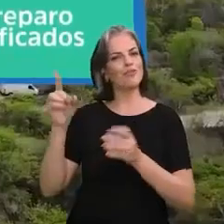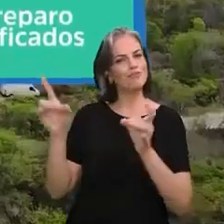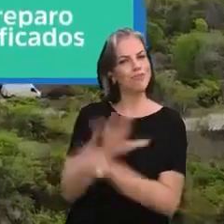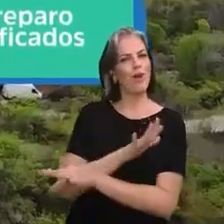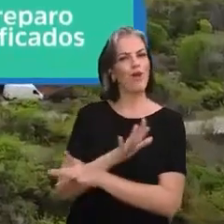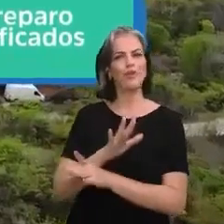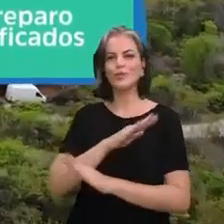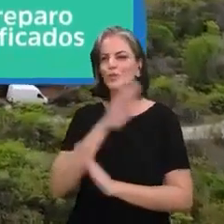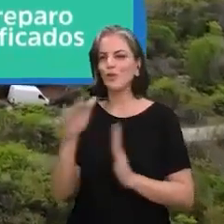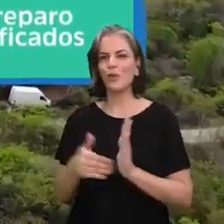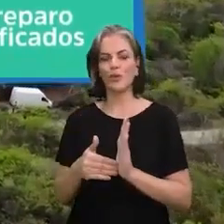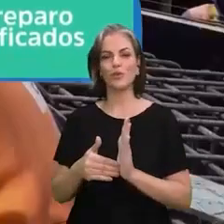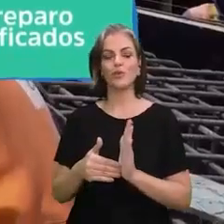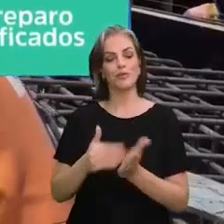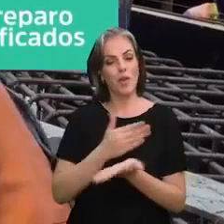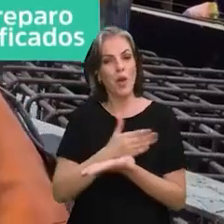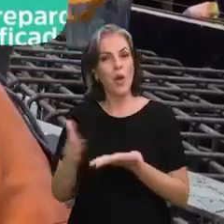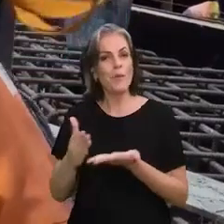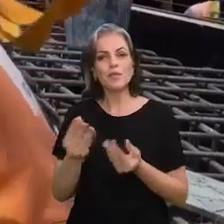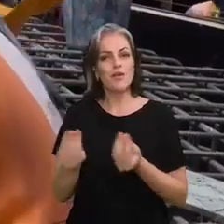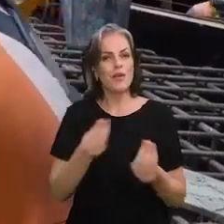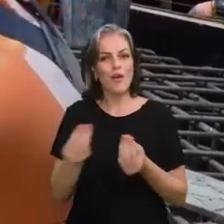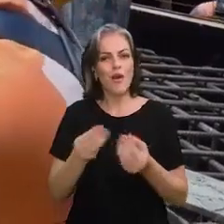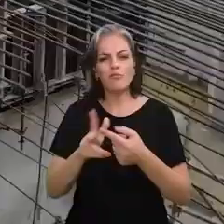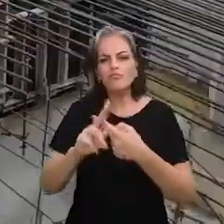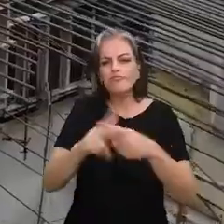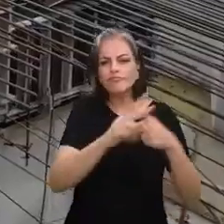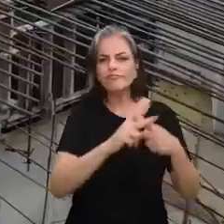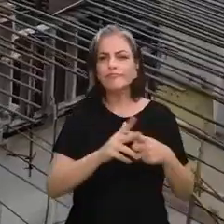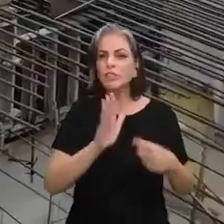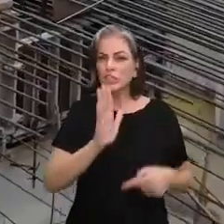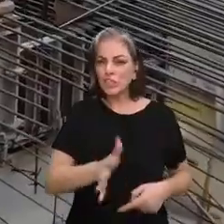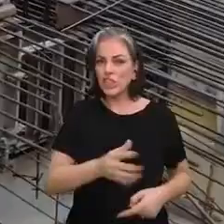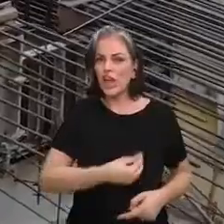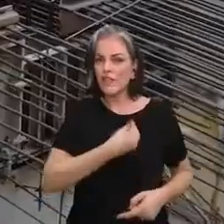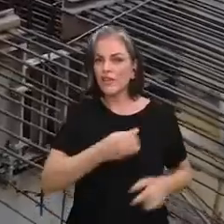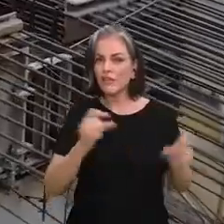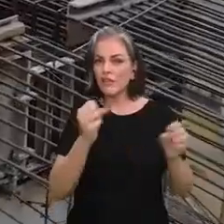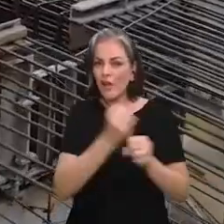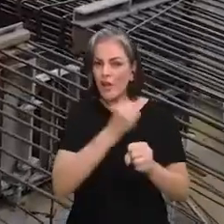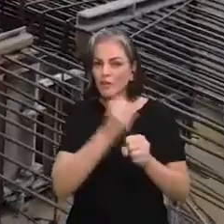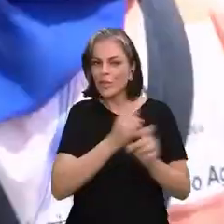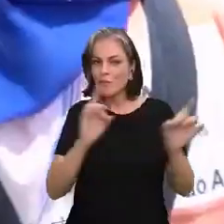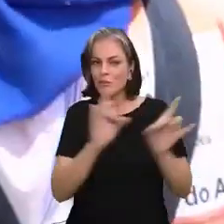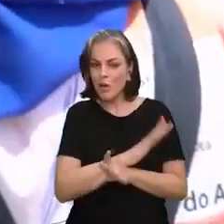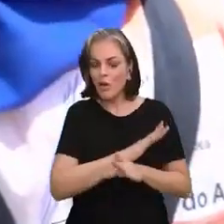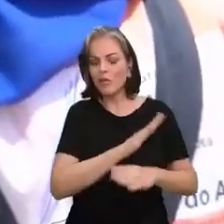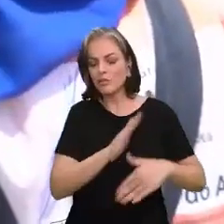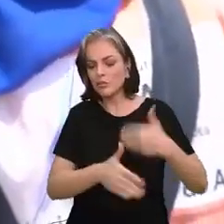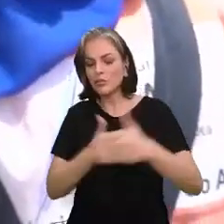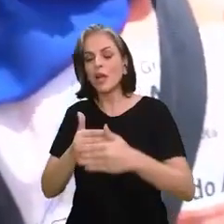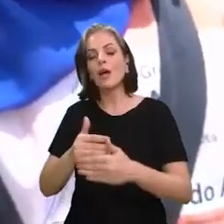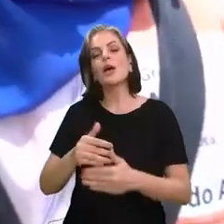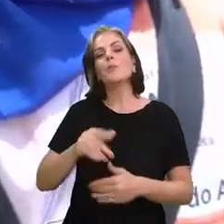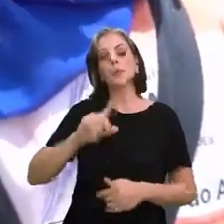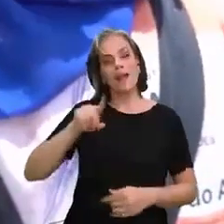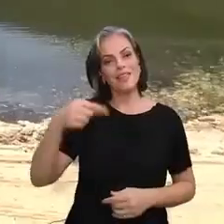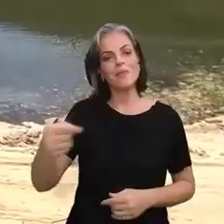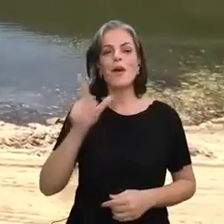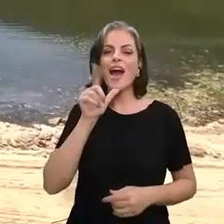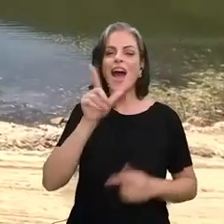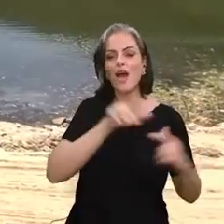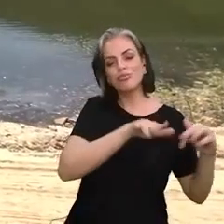E as primeiras ações foram as manutenções de estruturas já construídas para que as águas, finalmente, pudessem